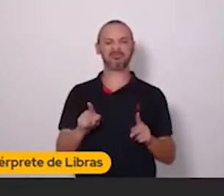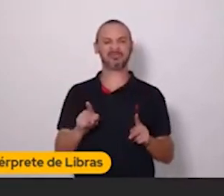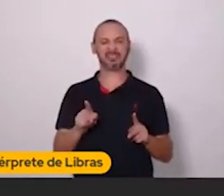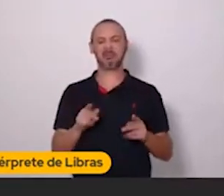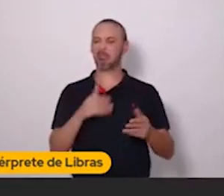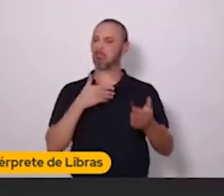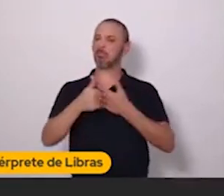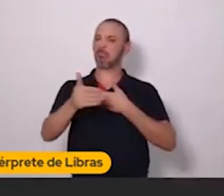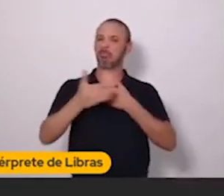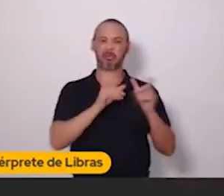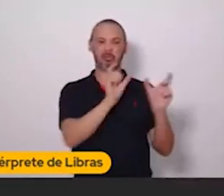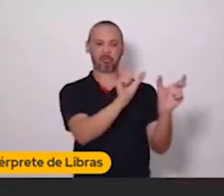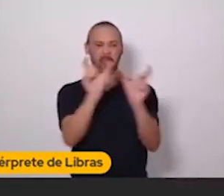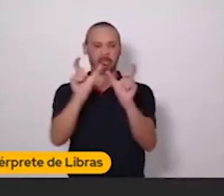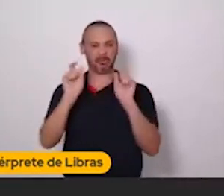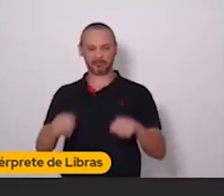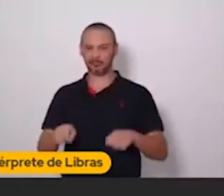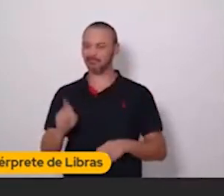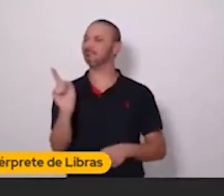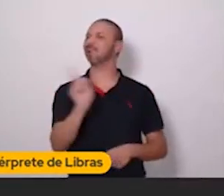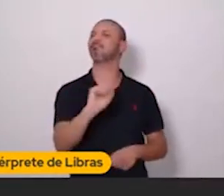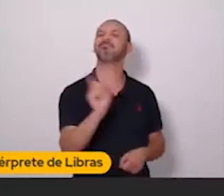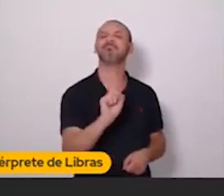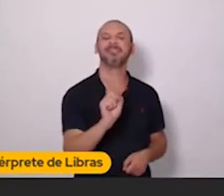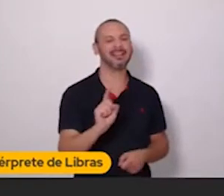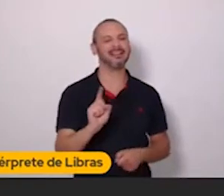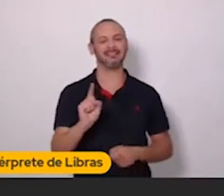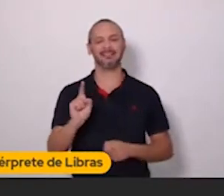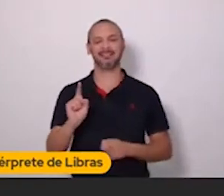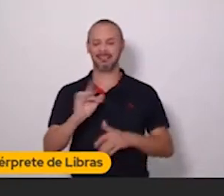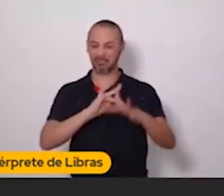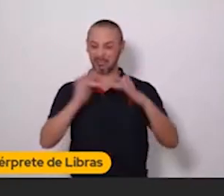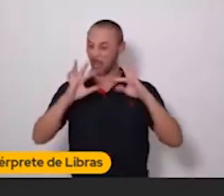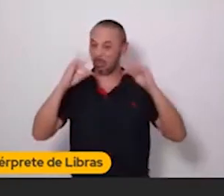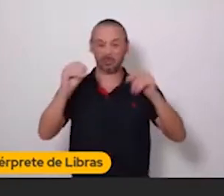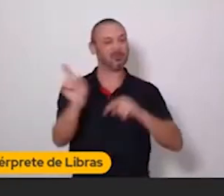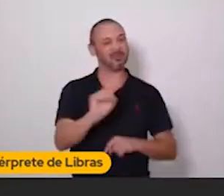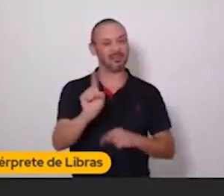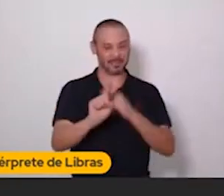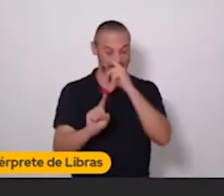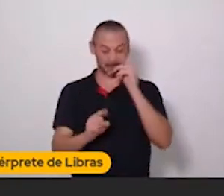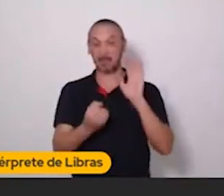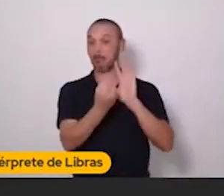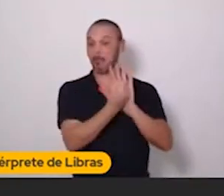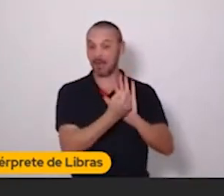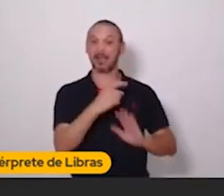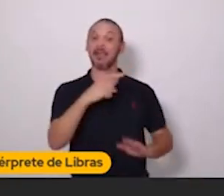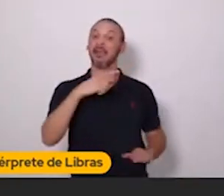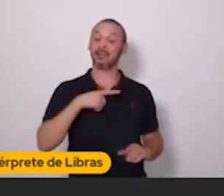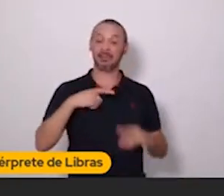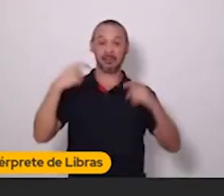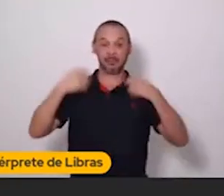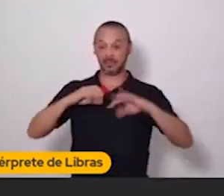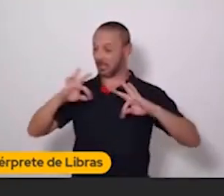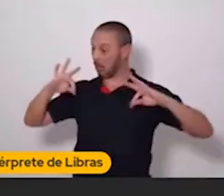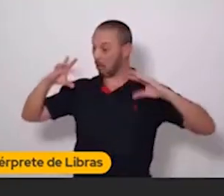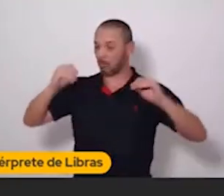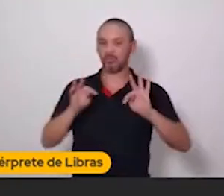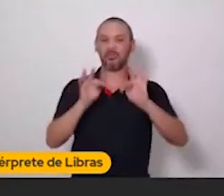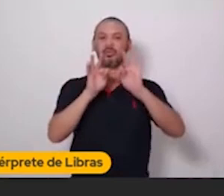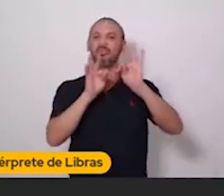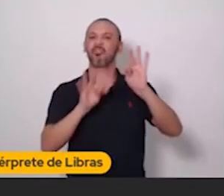tem que estar em todas as redes sociais. E não é bem assim. Não é só porque você tem uma marca que ela deve estar no TikTok.